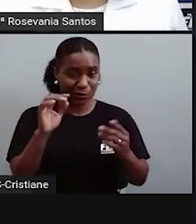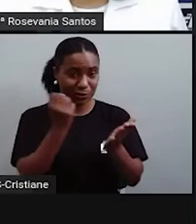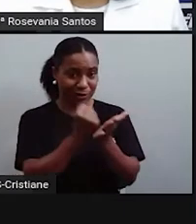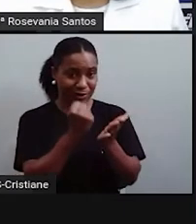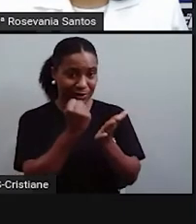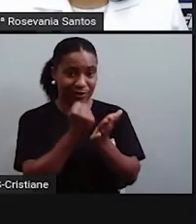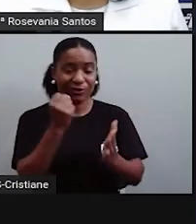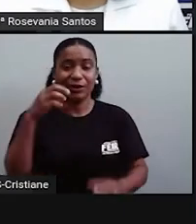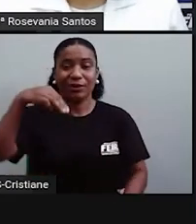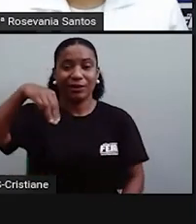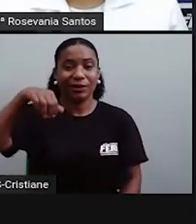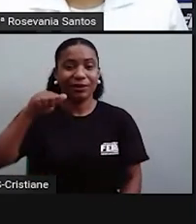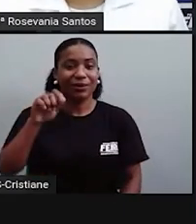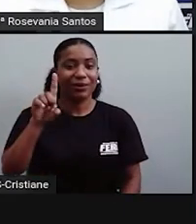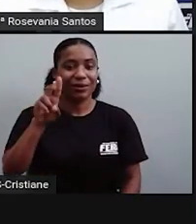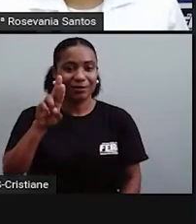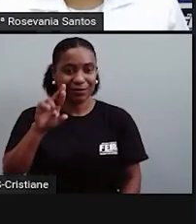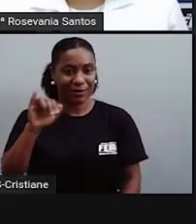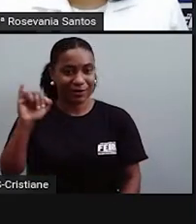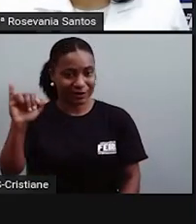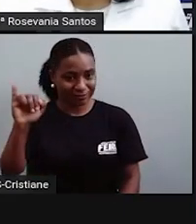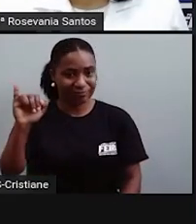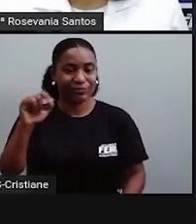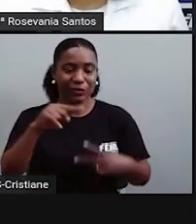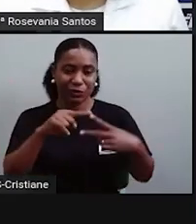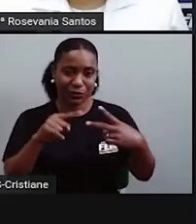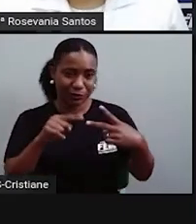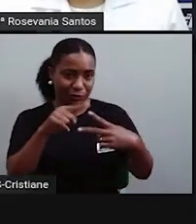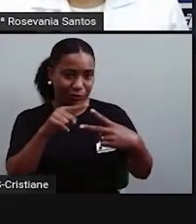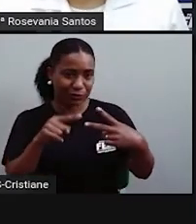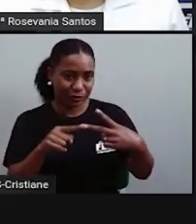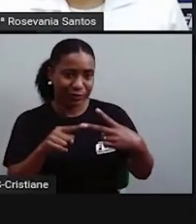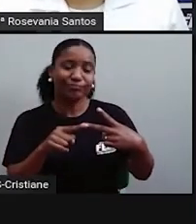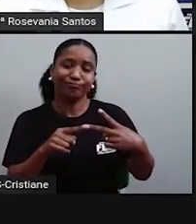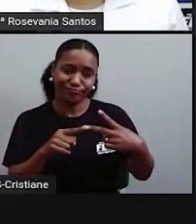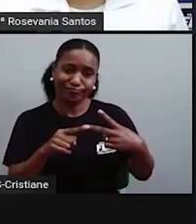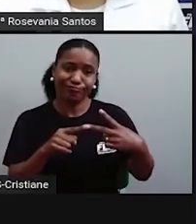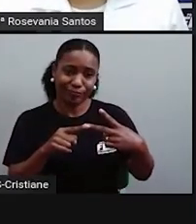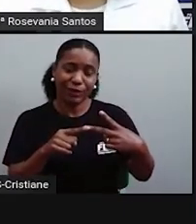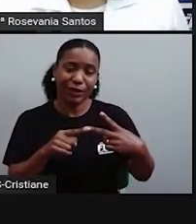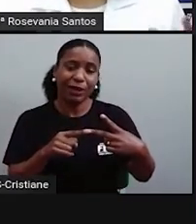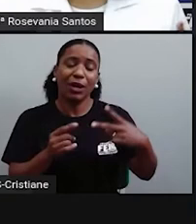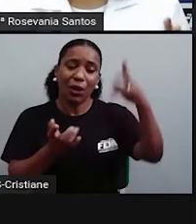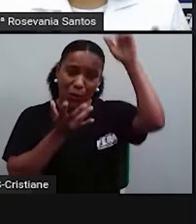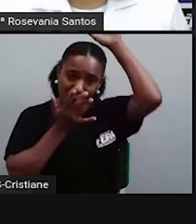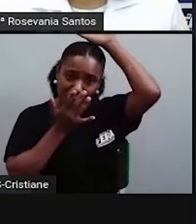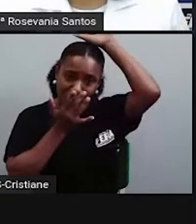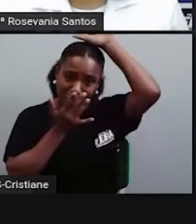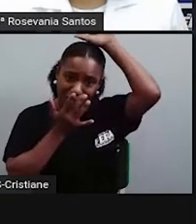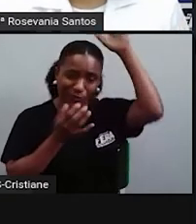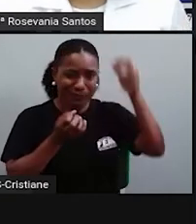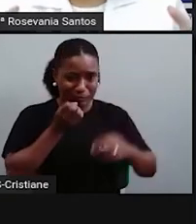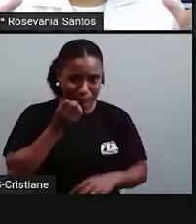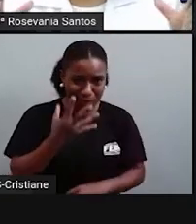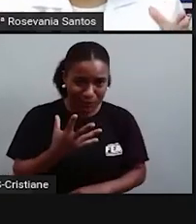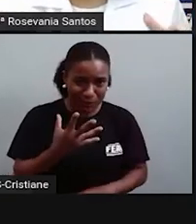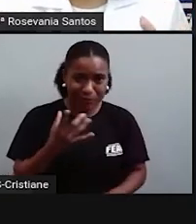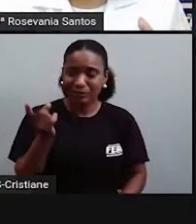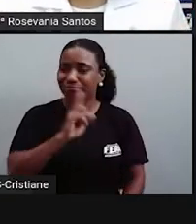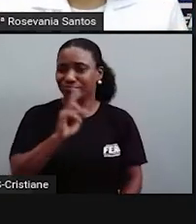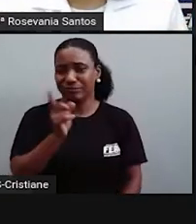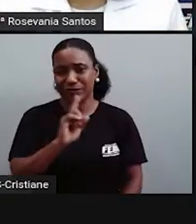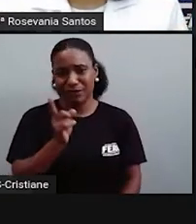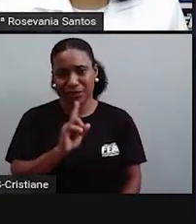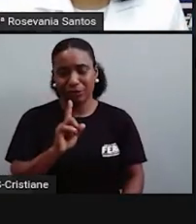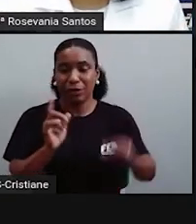porque para os povos nativos, os verdadeiros donos da vida das guerras, não foi bom. Eles, além de pegarem doente, ainda